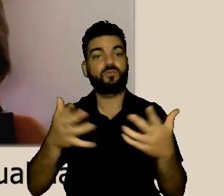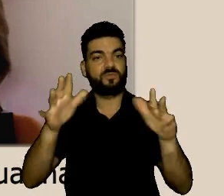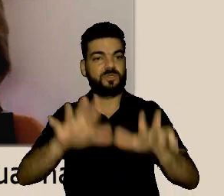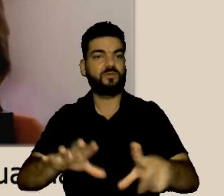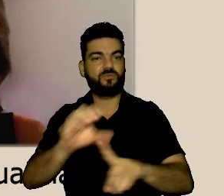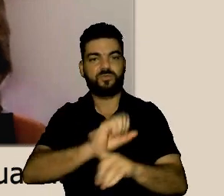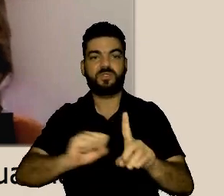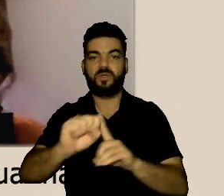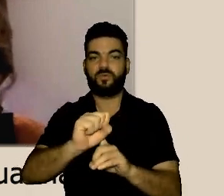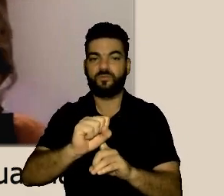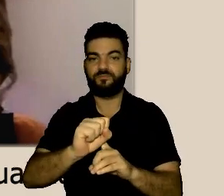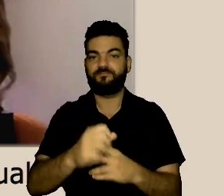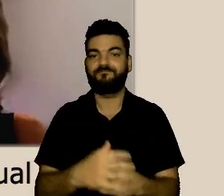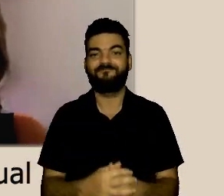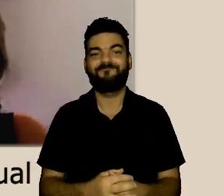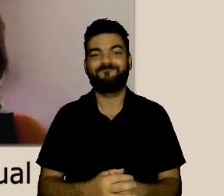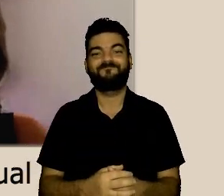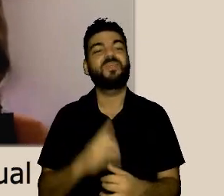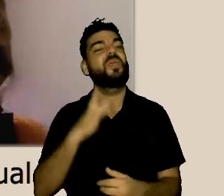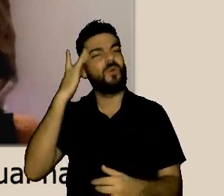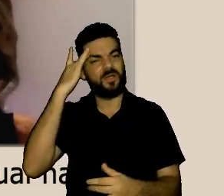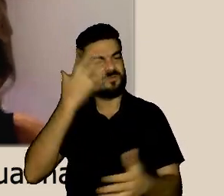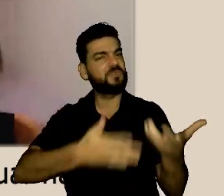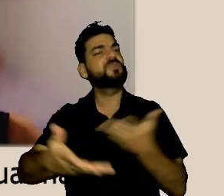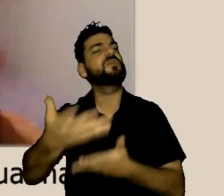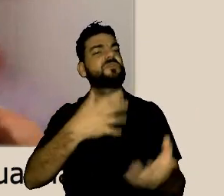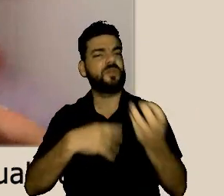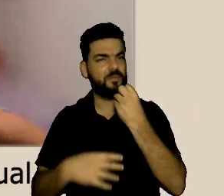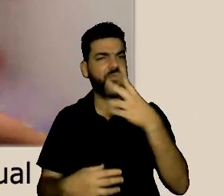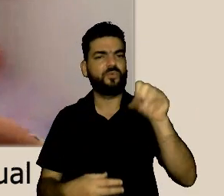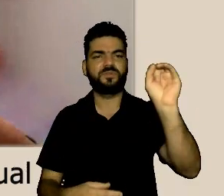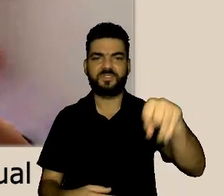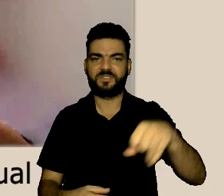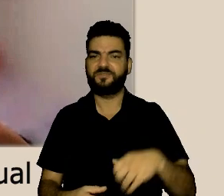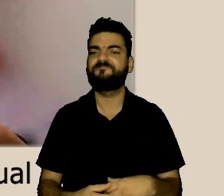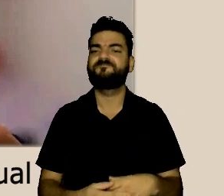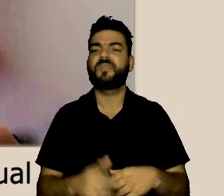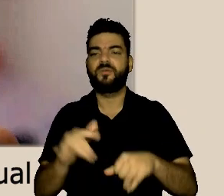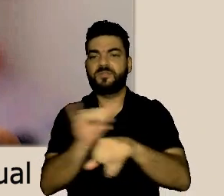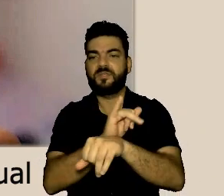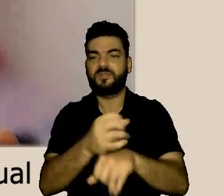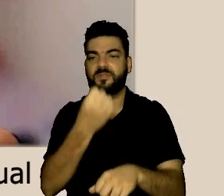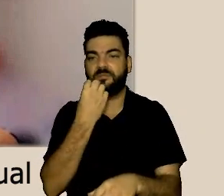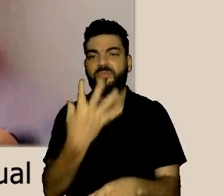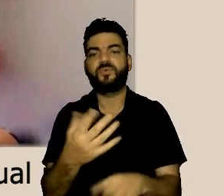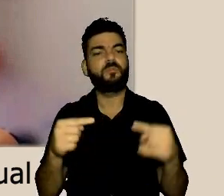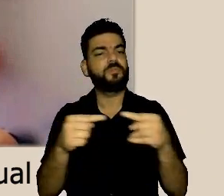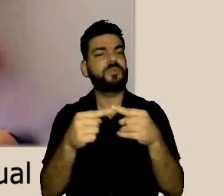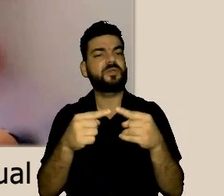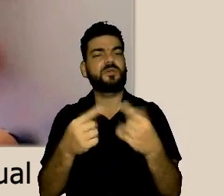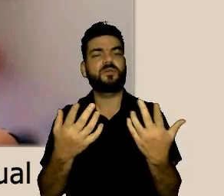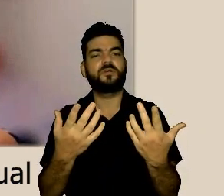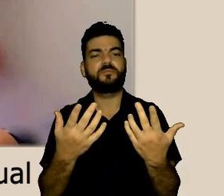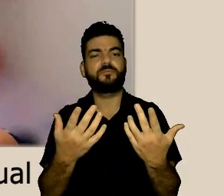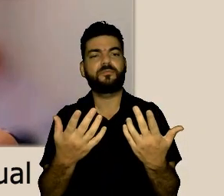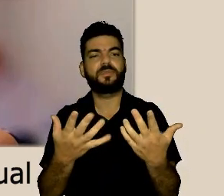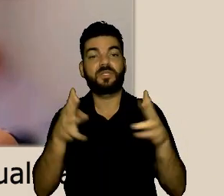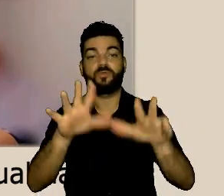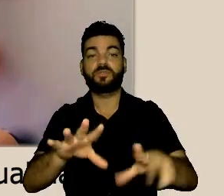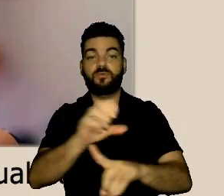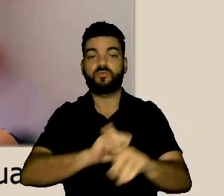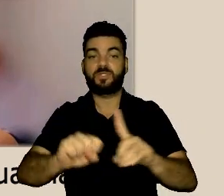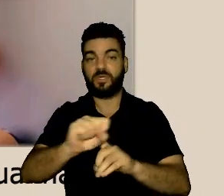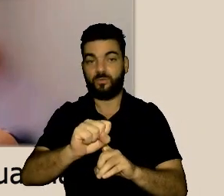gestão pública diversidade e inclusão social porque a mediação ela é de fato